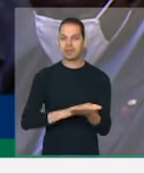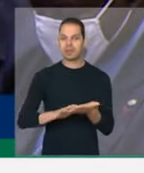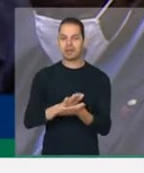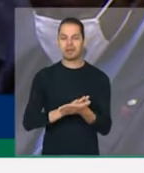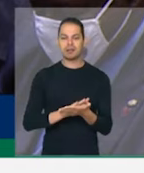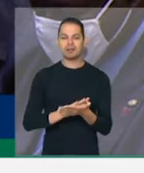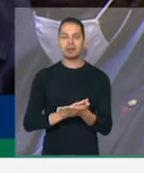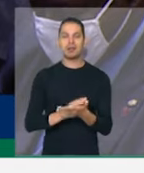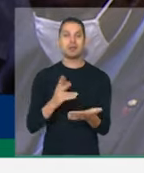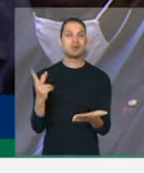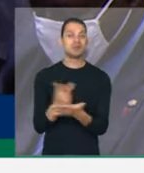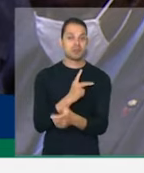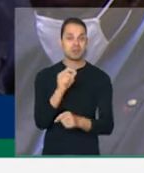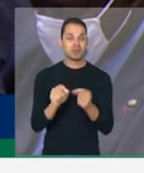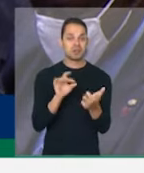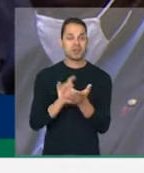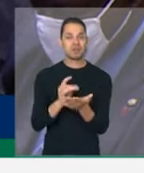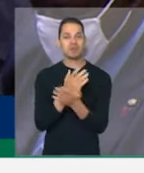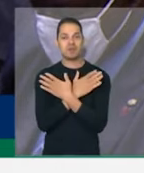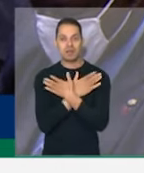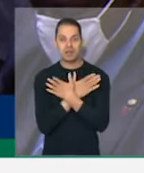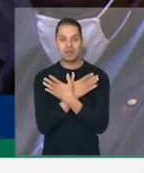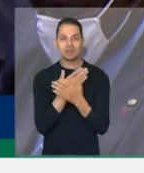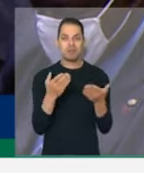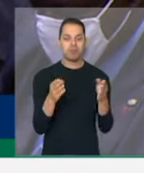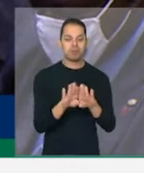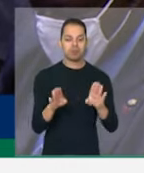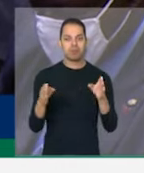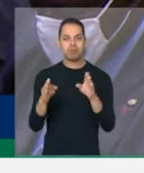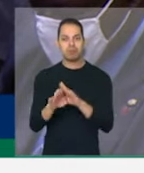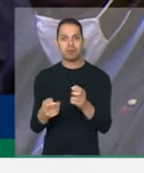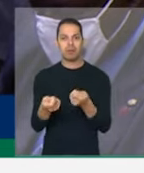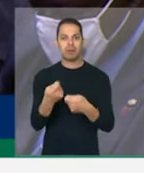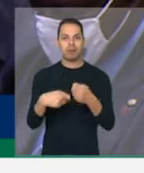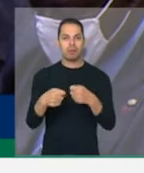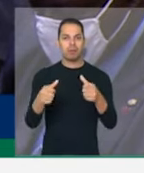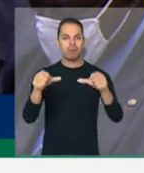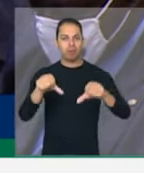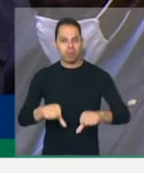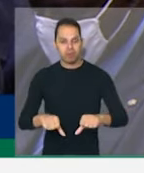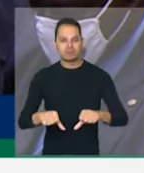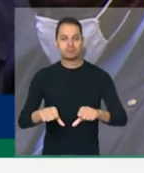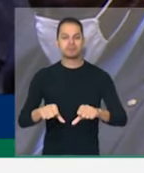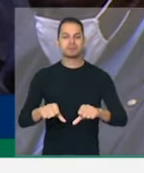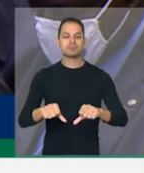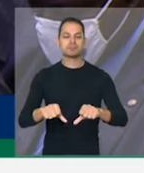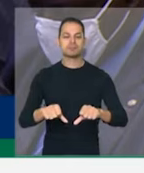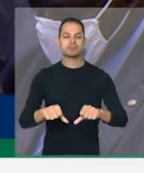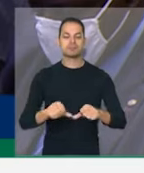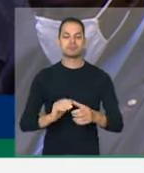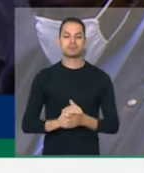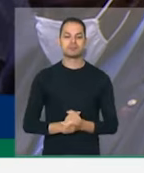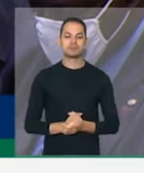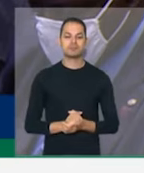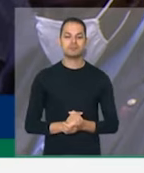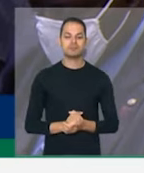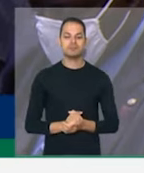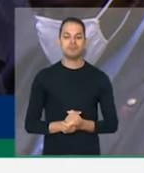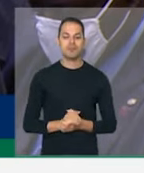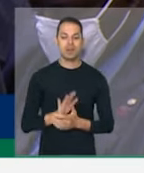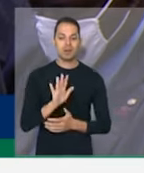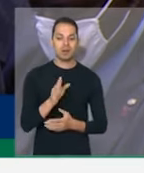desemprego, falência, encerramento das operações de comércio. Já a